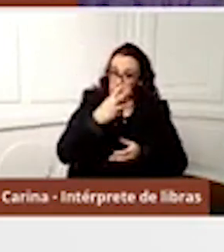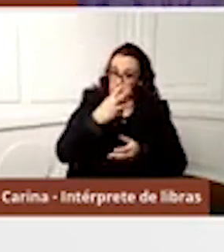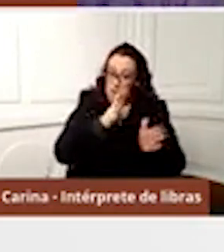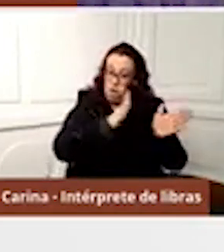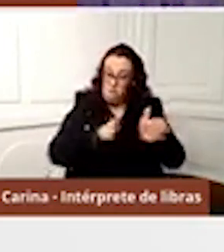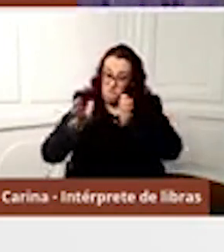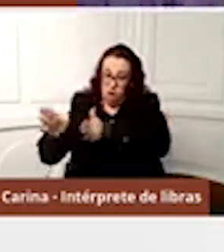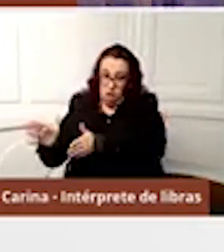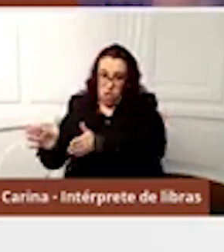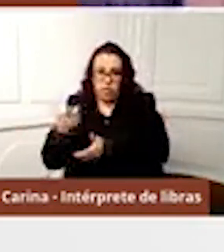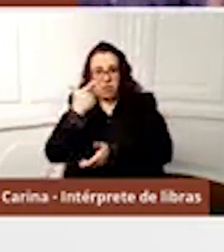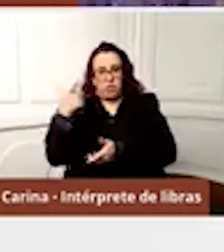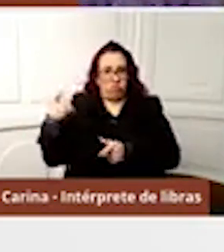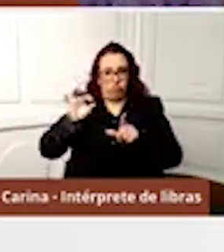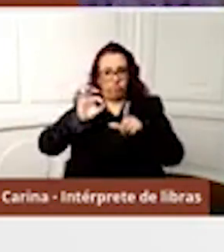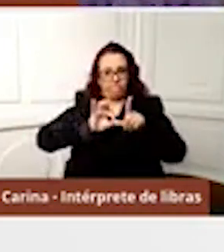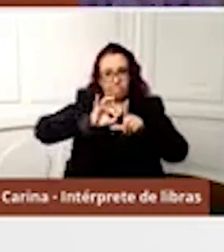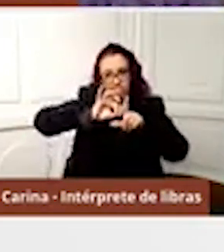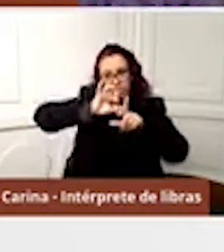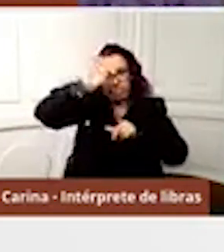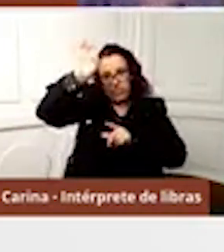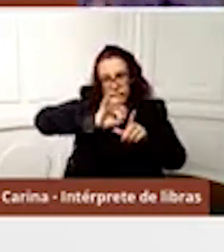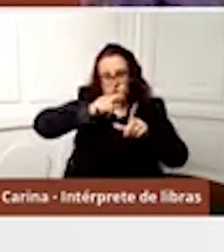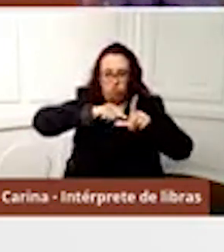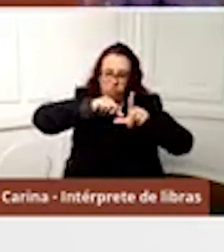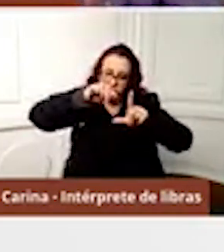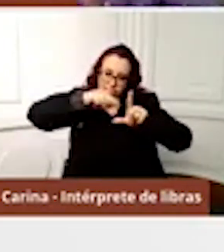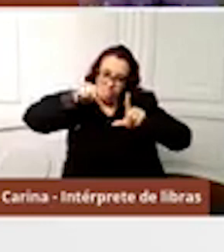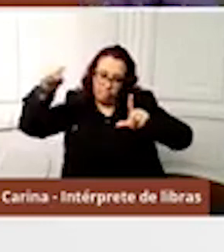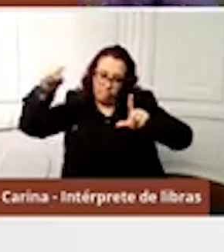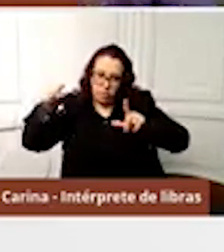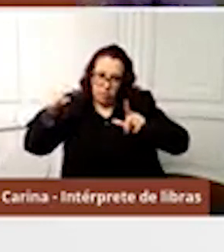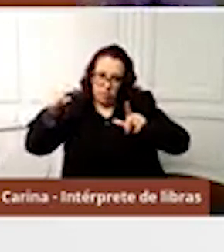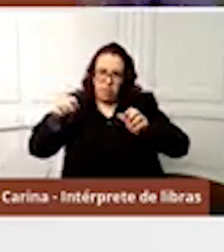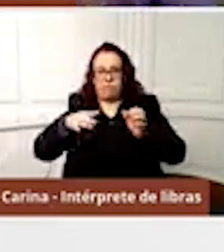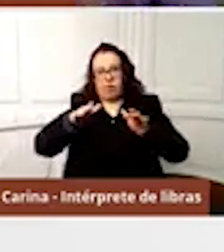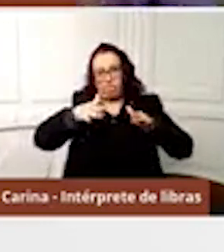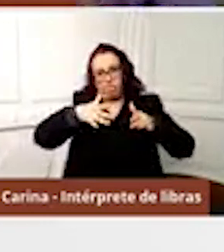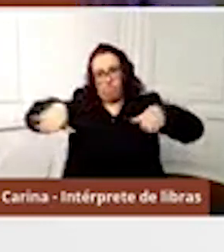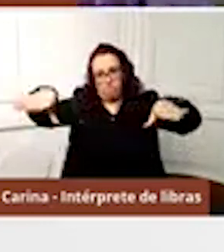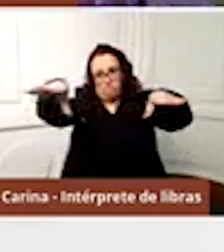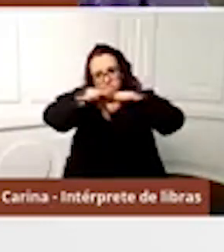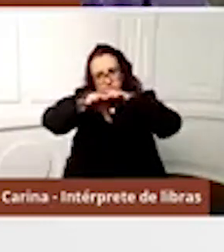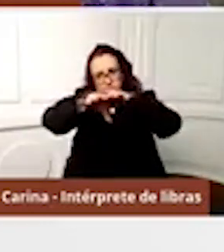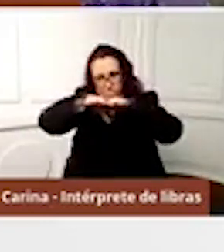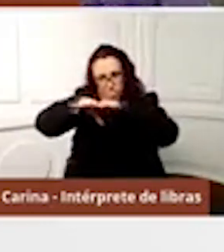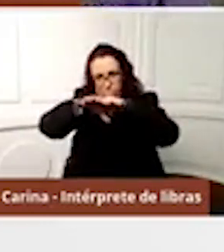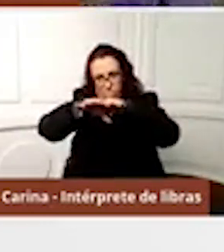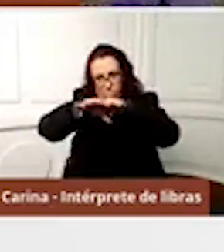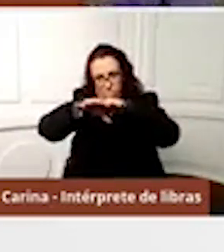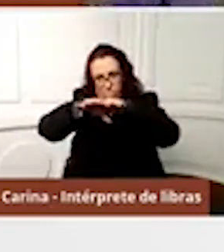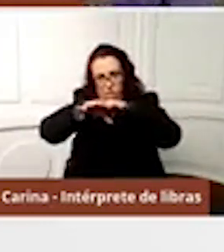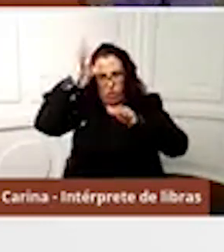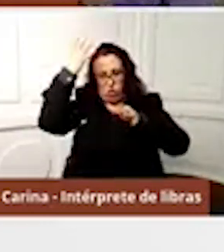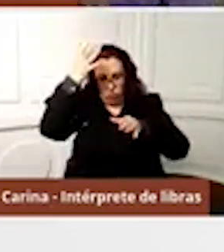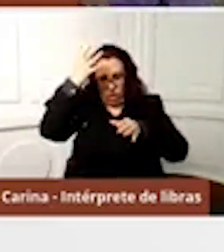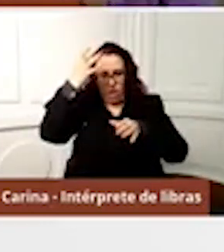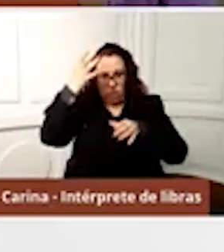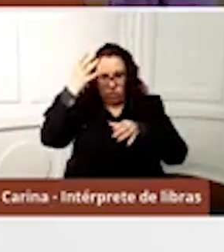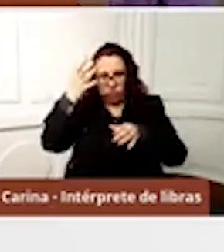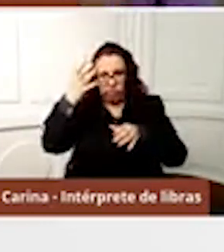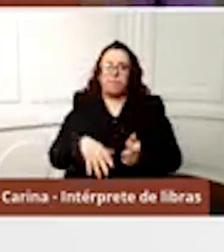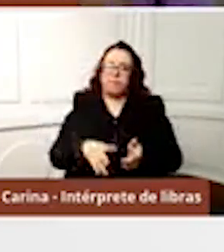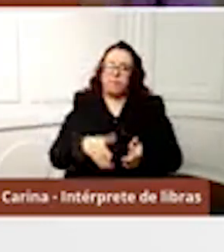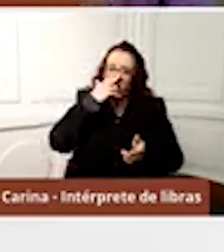seja, numa linguagem bem simples, dá empate entre os resultados da terceira e da quarta fase, assim como dava